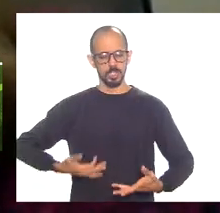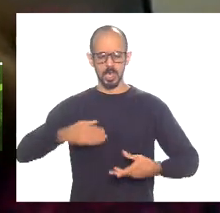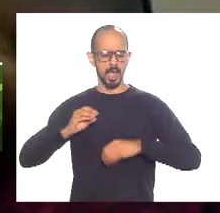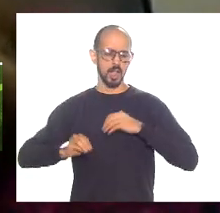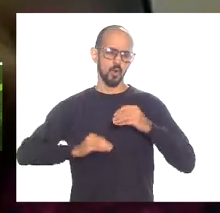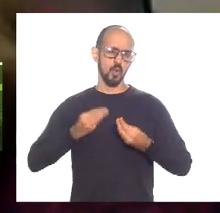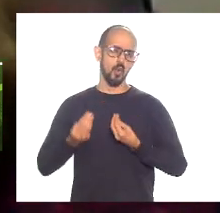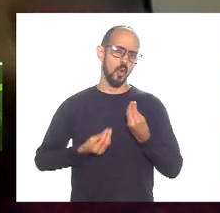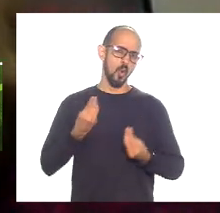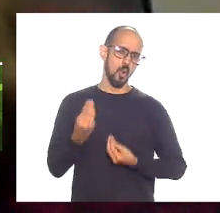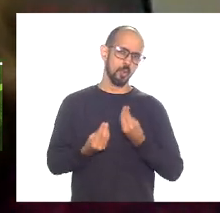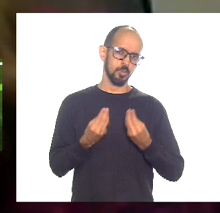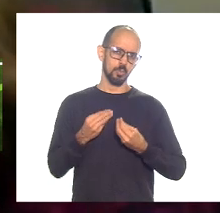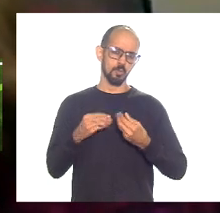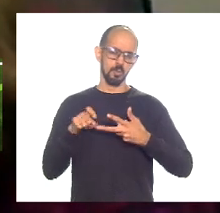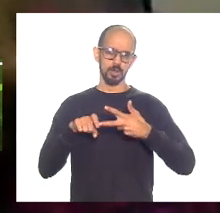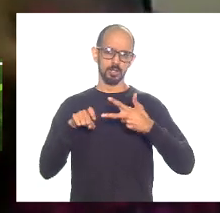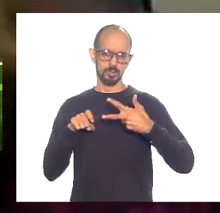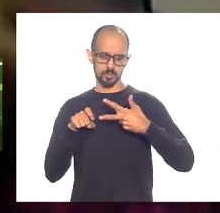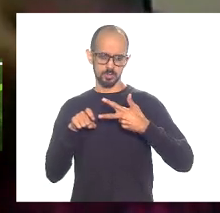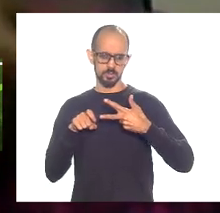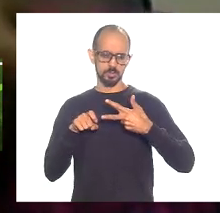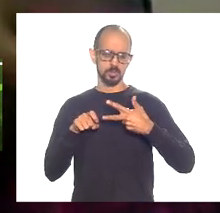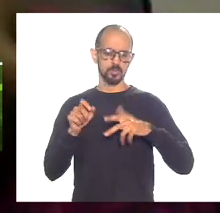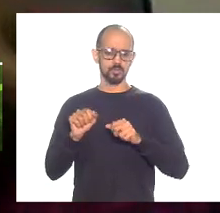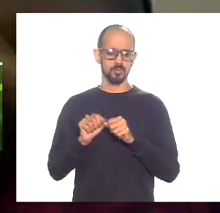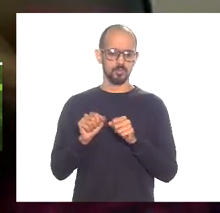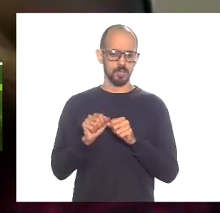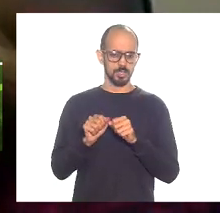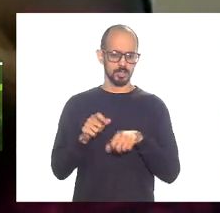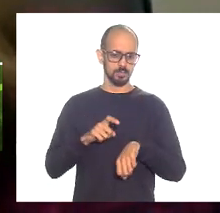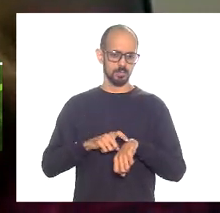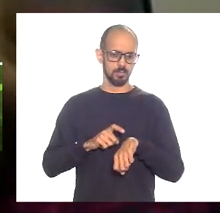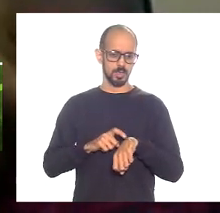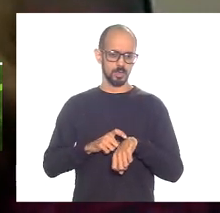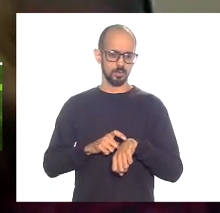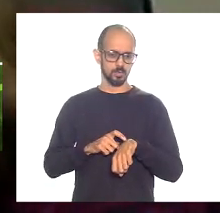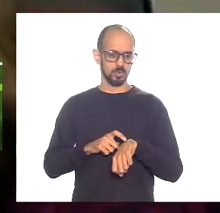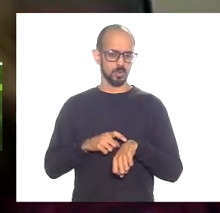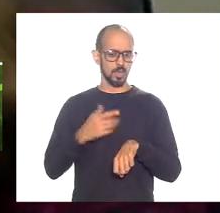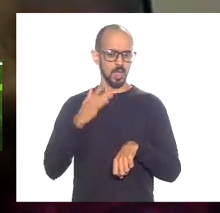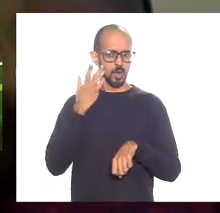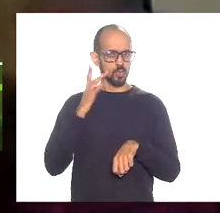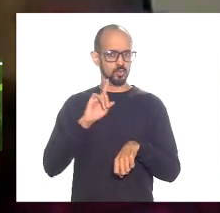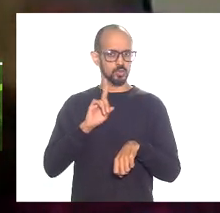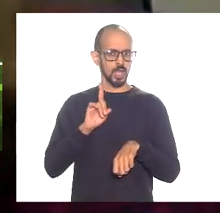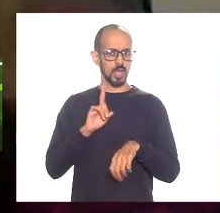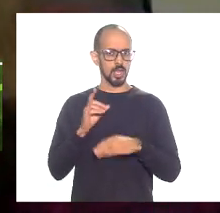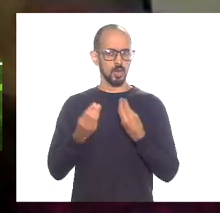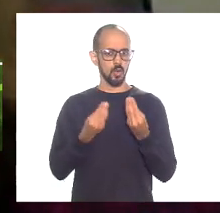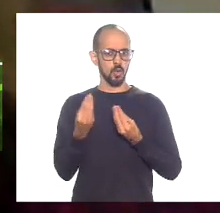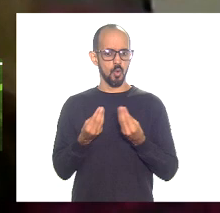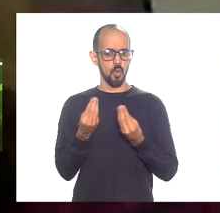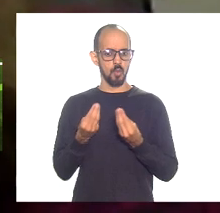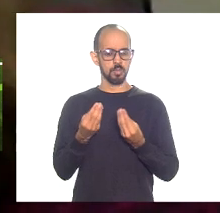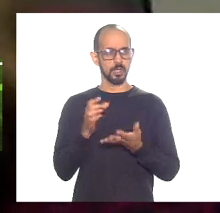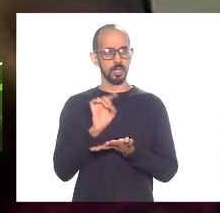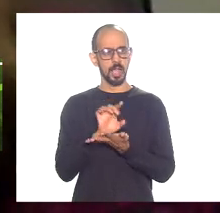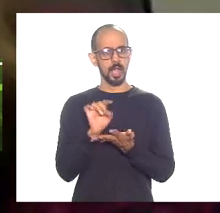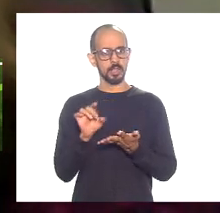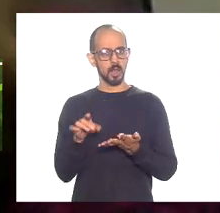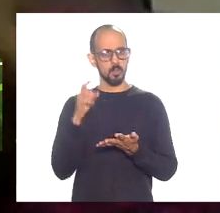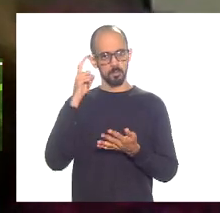o Poder Executivo se sente nesse momento é que eu não sei como os demais deputados tem essa análise